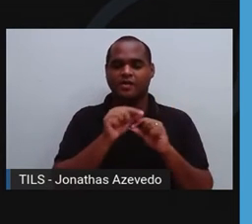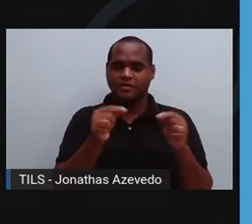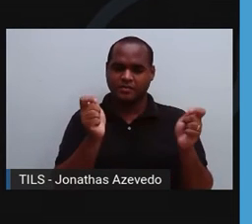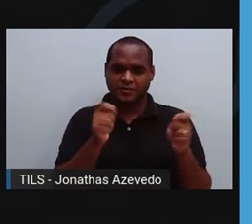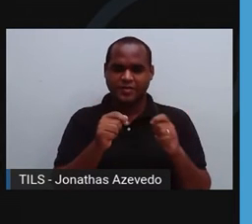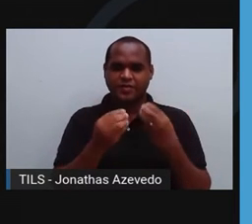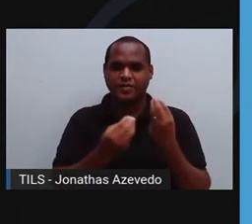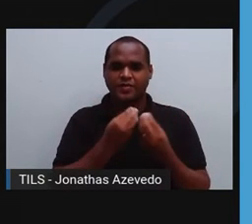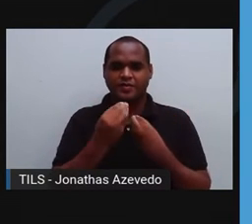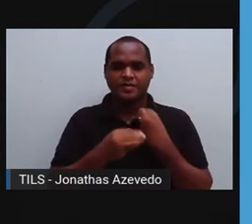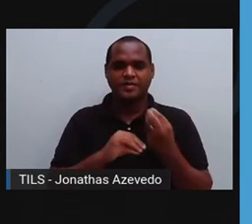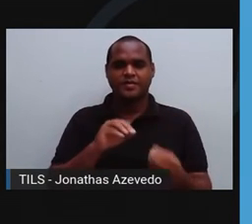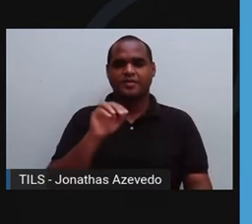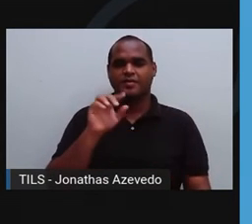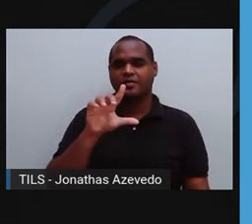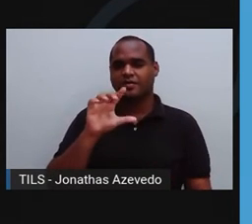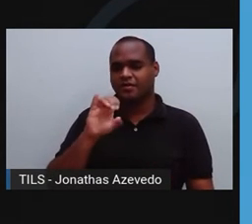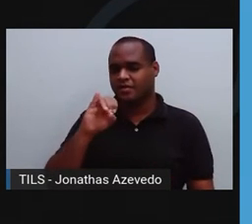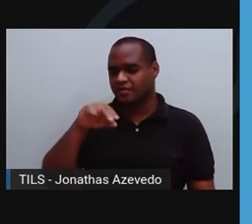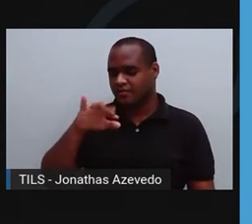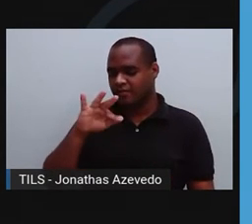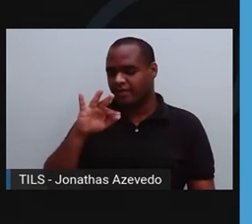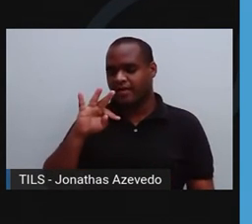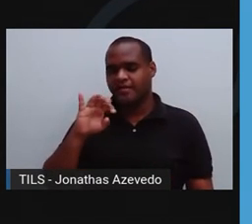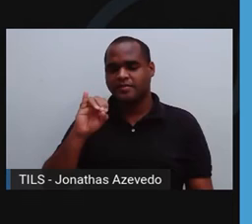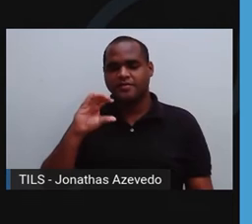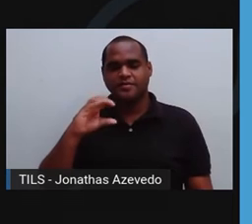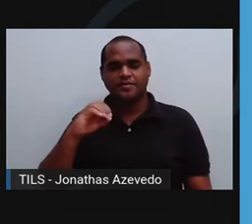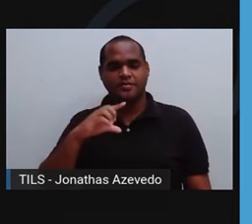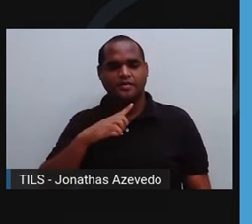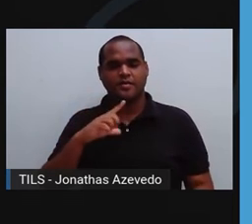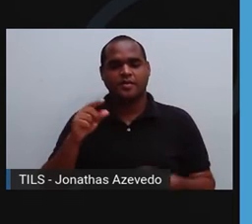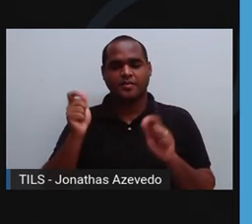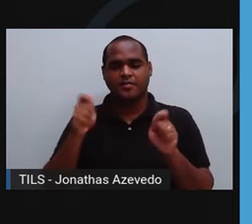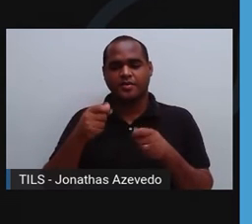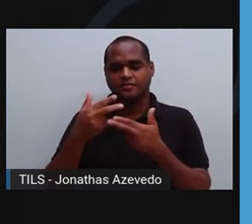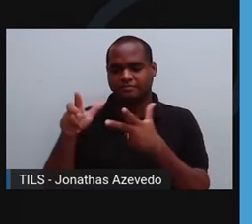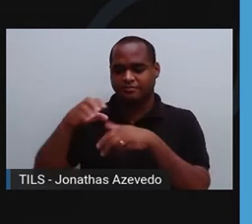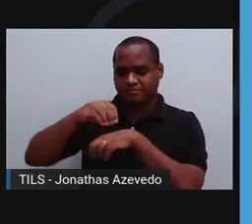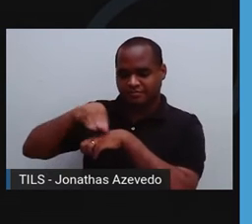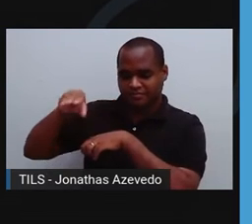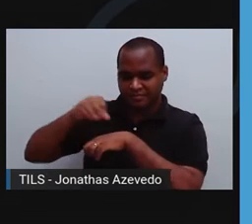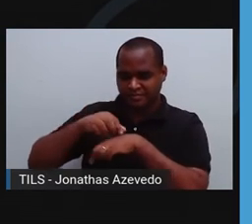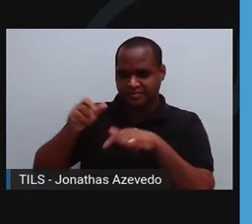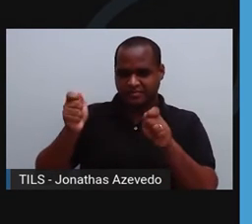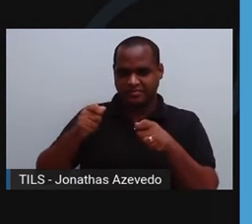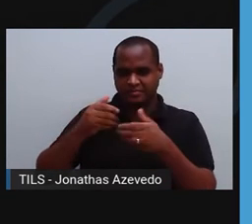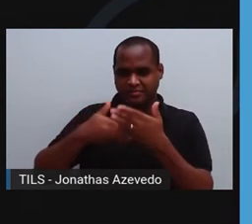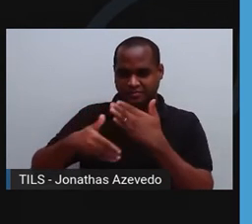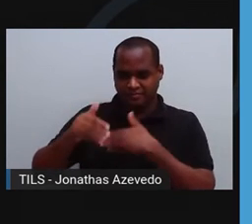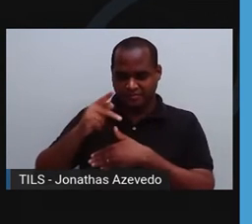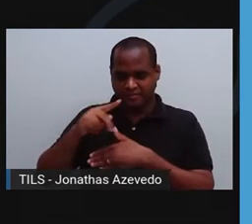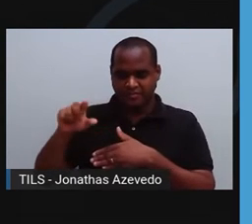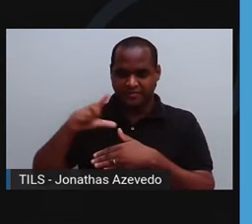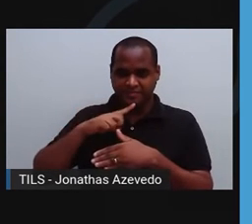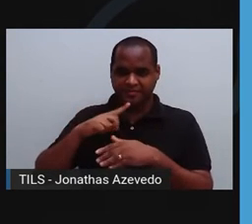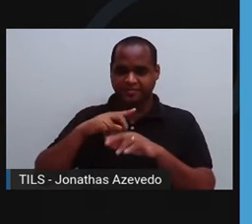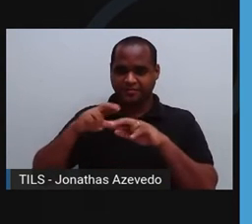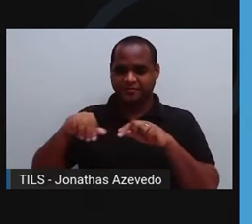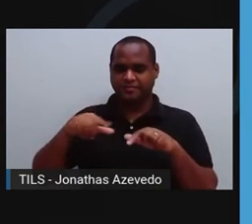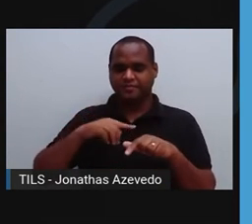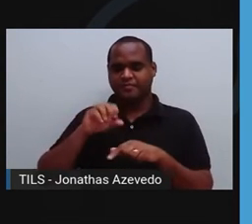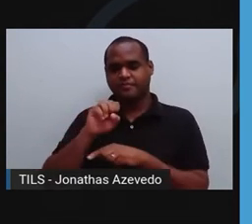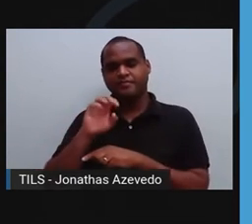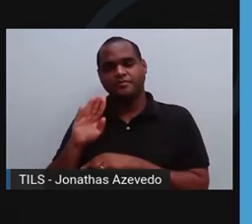existe o sistema linfático. Ele é capaz de levar de volta proteínas, proteínas, substâncias que o sistema